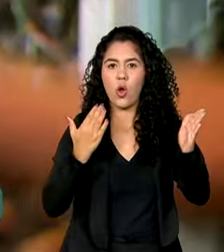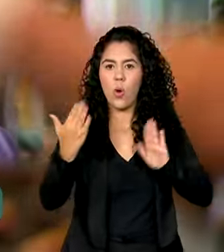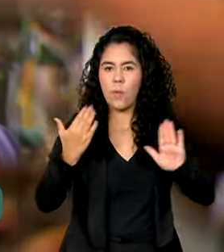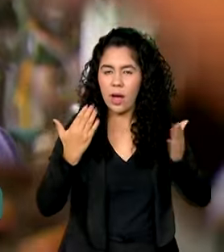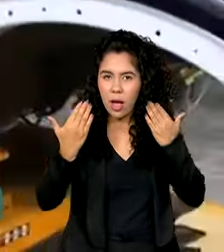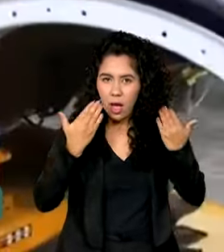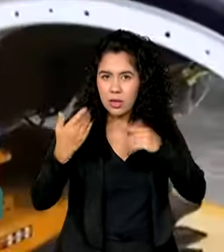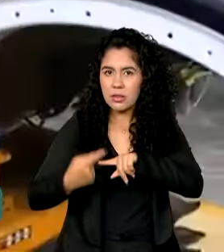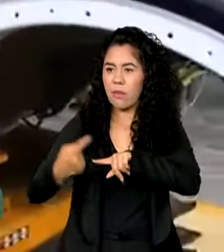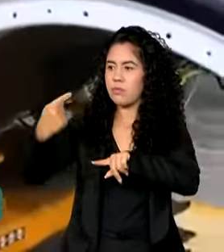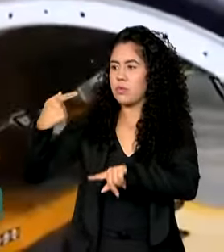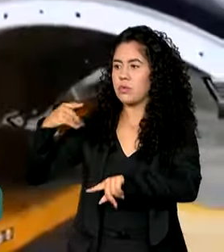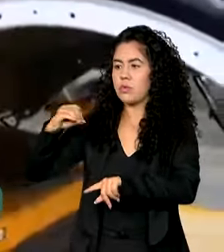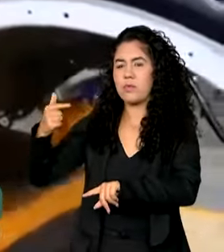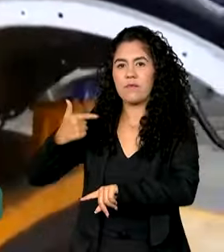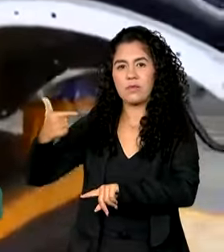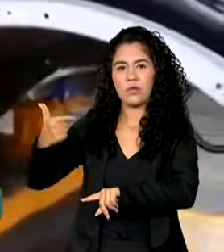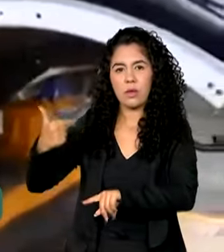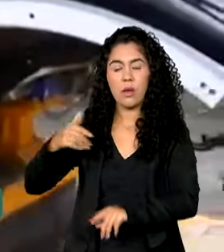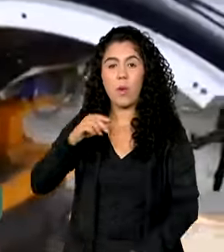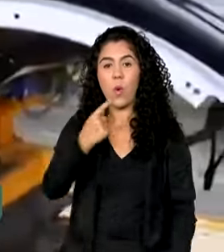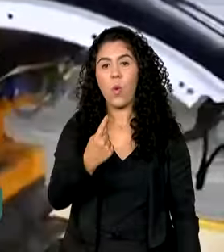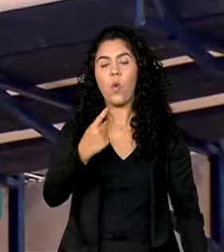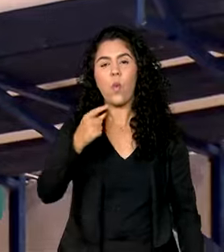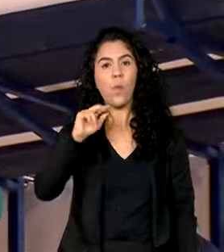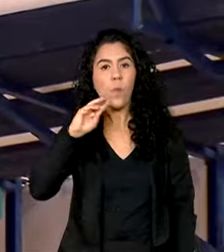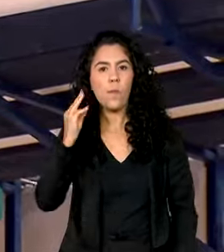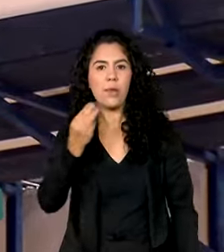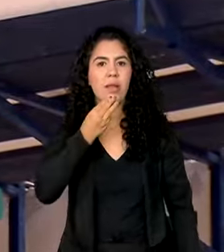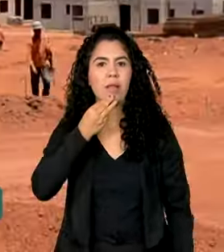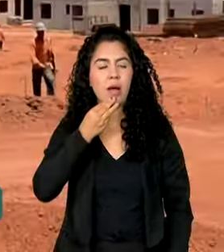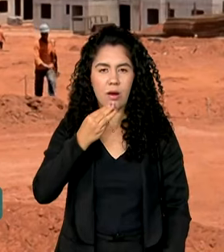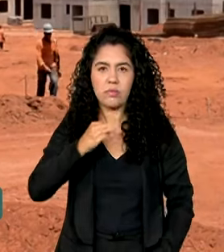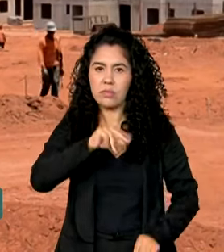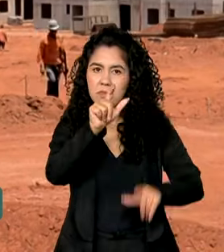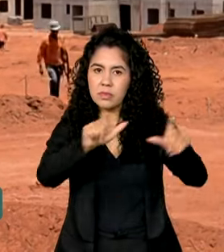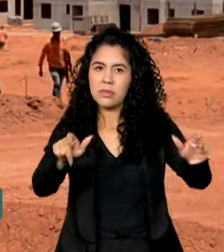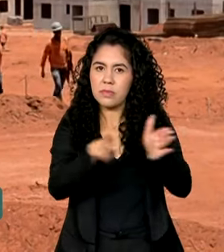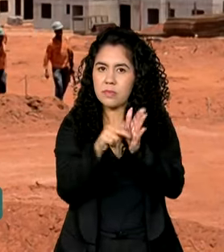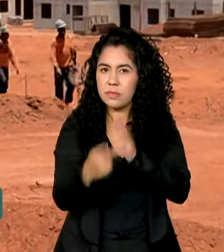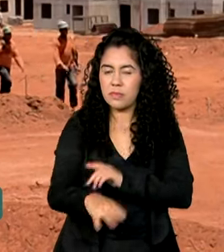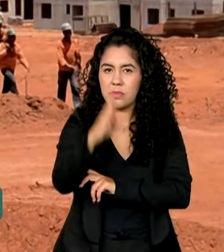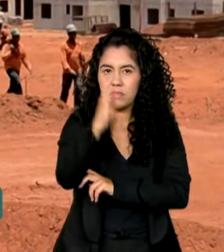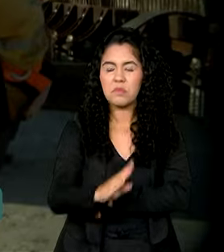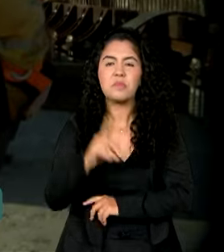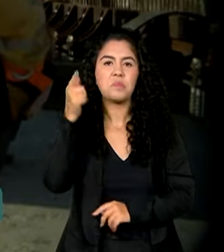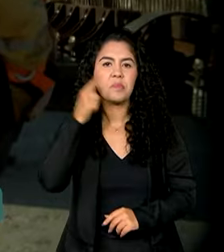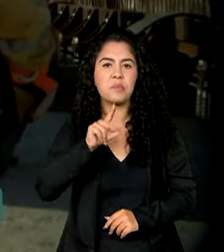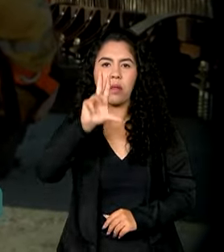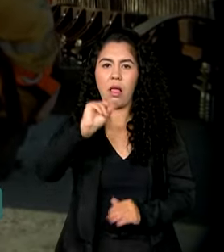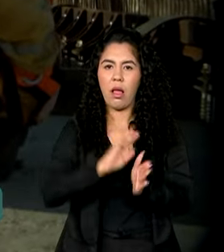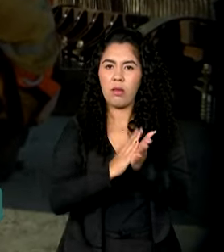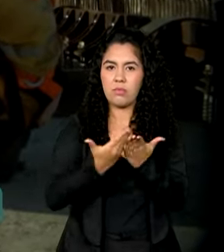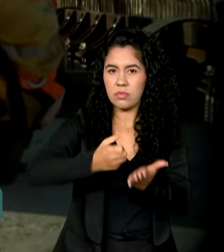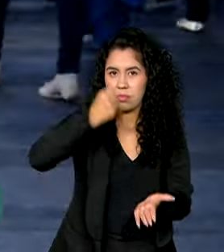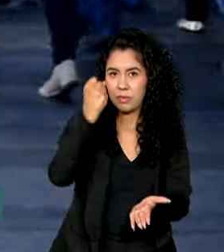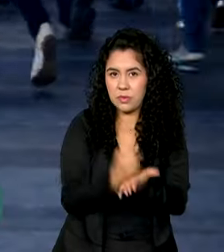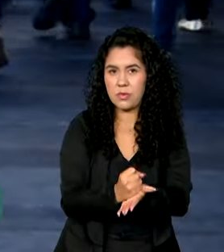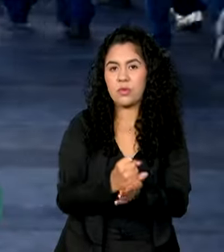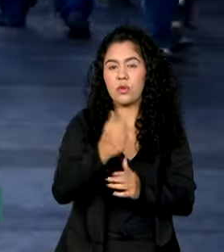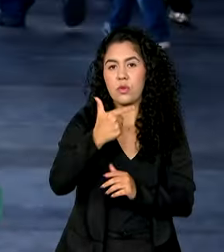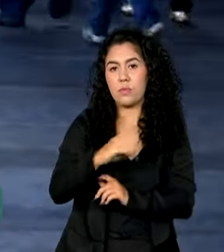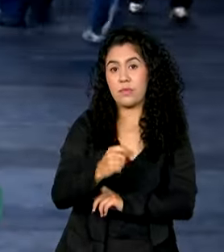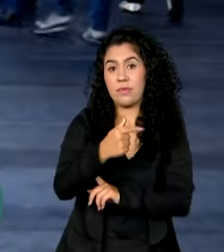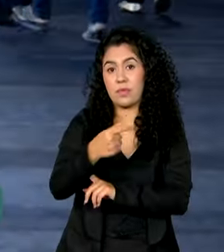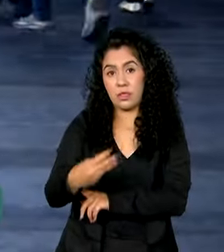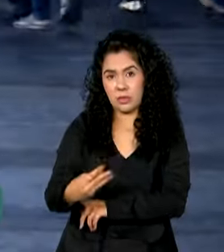seja, mais de 1 milhão e 500 mil brasileiros passaram a ter carteira assinada em 2023. E